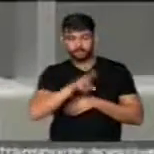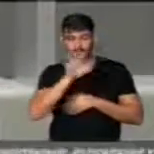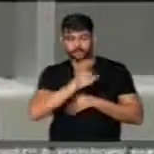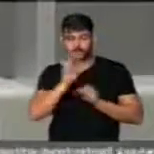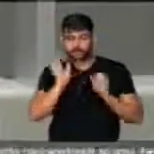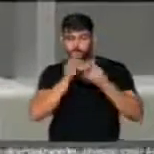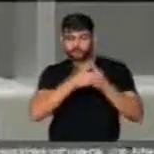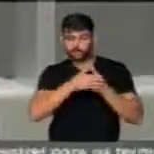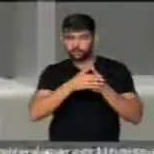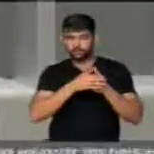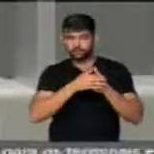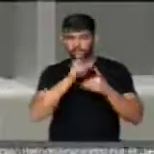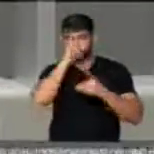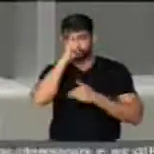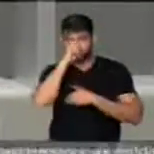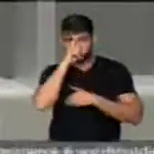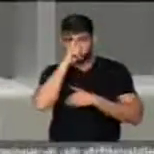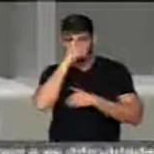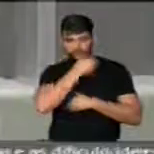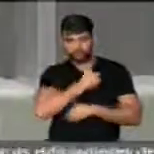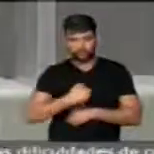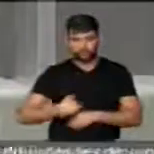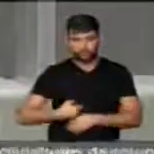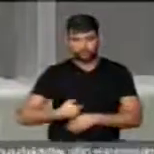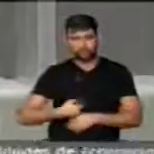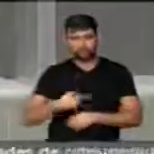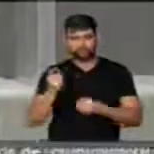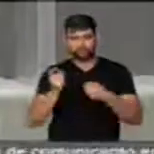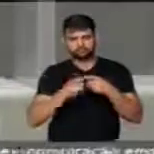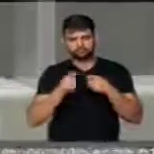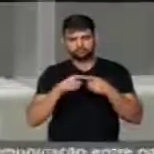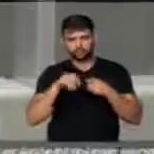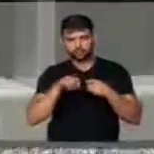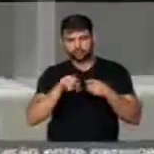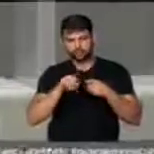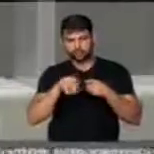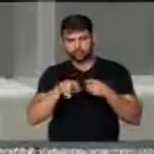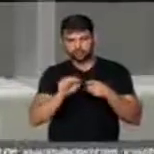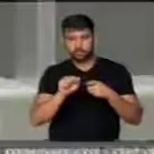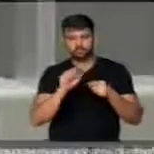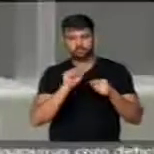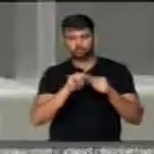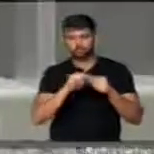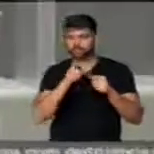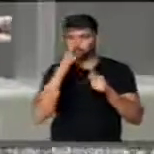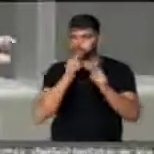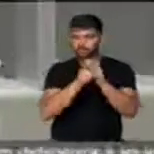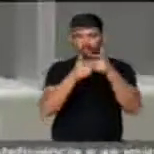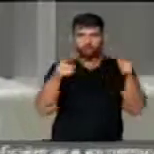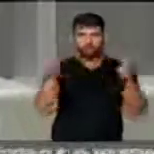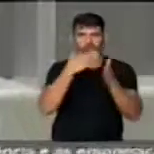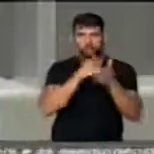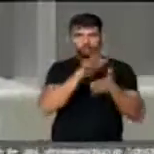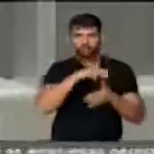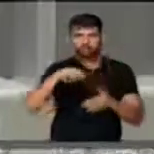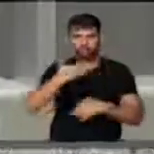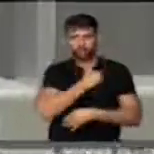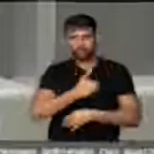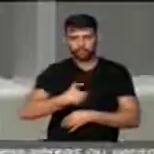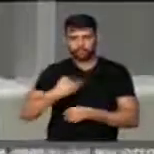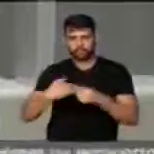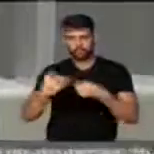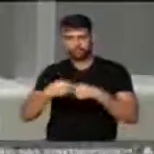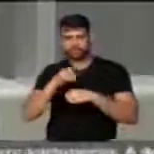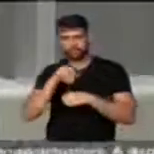Federal fechou as portas do Hospital Público da Medicina, sobrecarrega todo o setor público, o Hospital